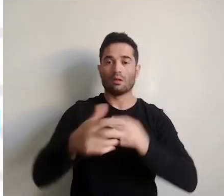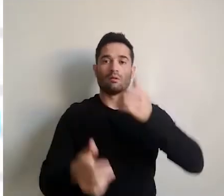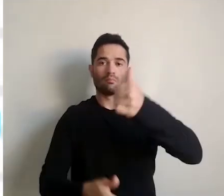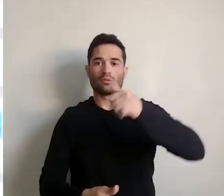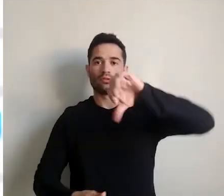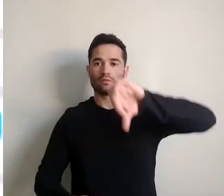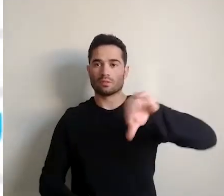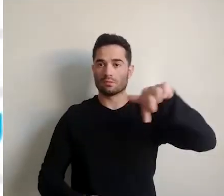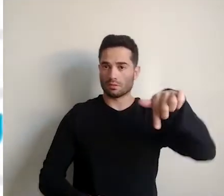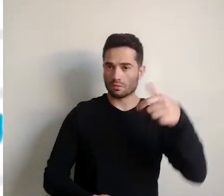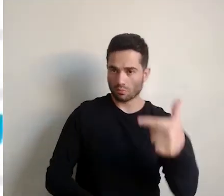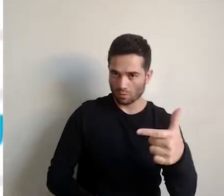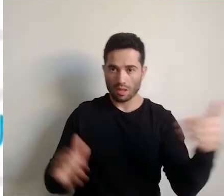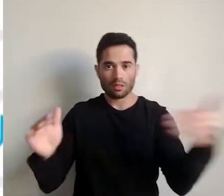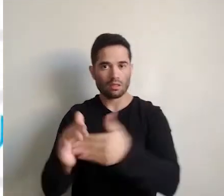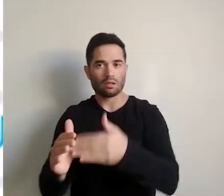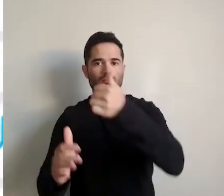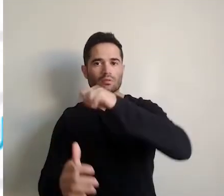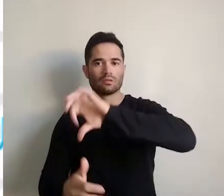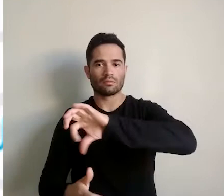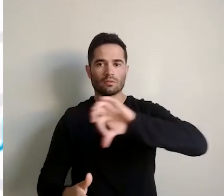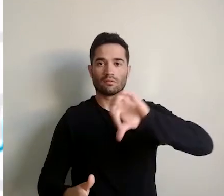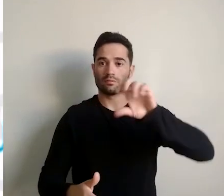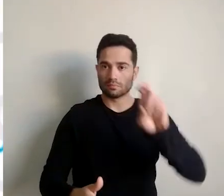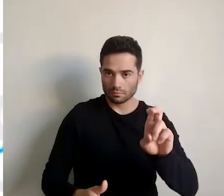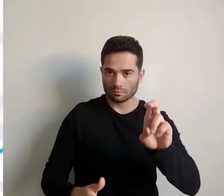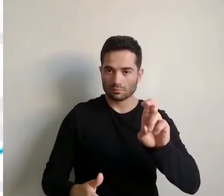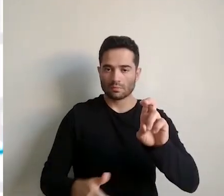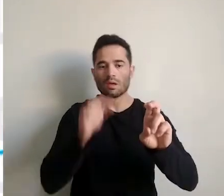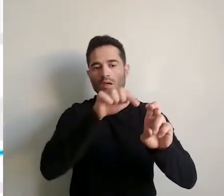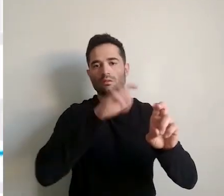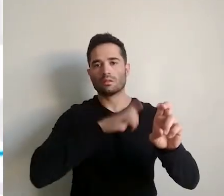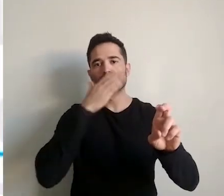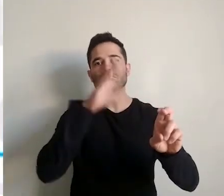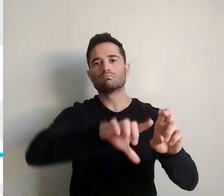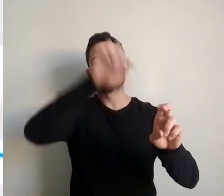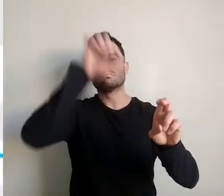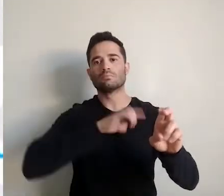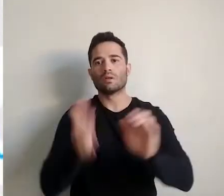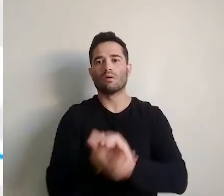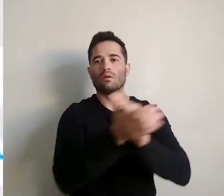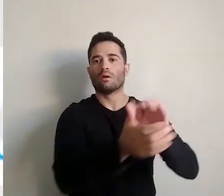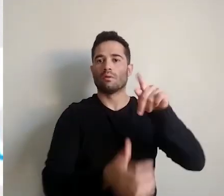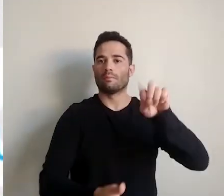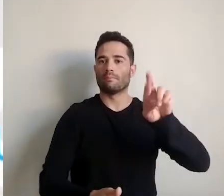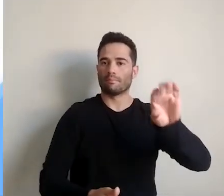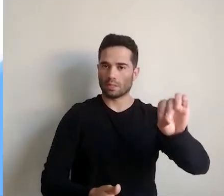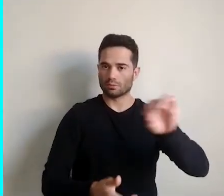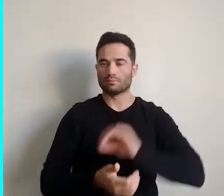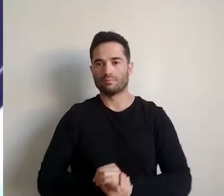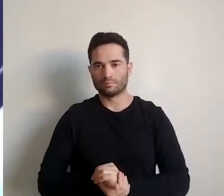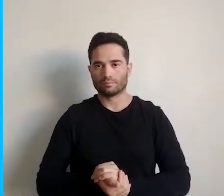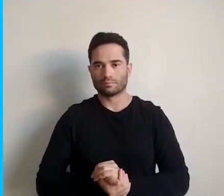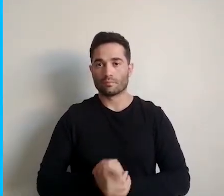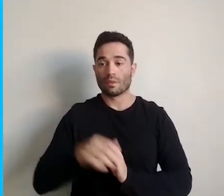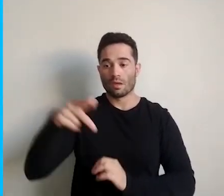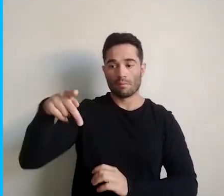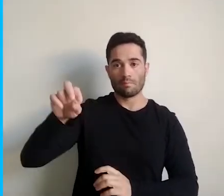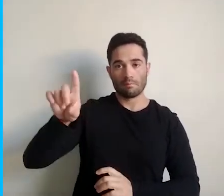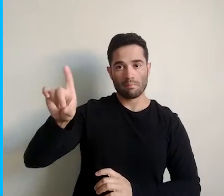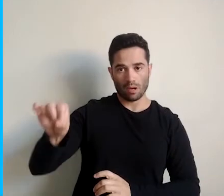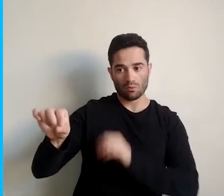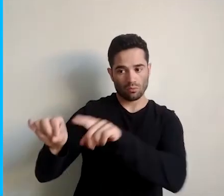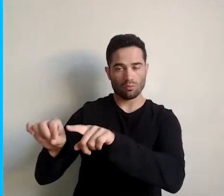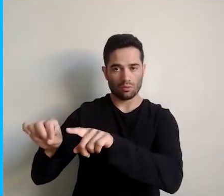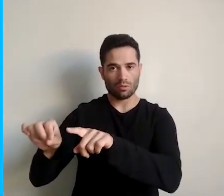1972 a 1995, indicado para a comenda Pedro Pedrocian, e Paulo Eduardo